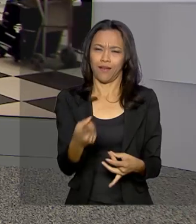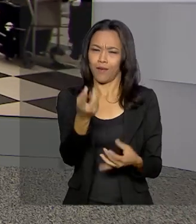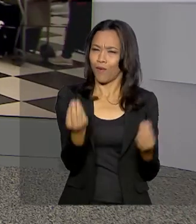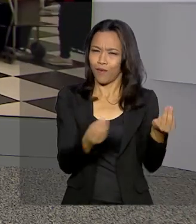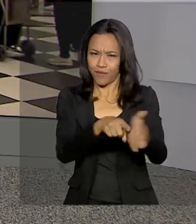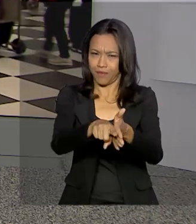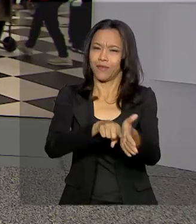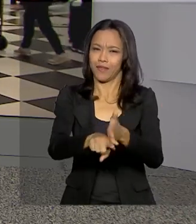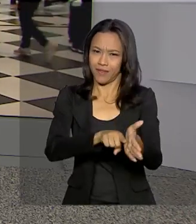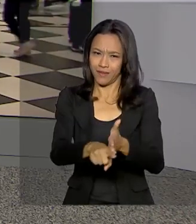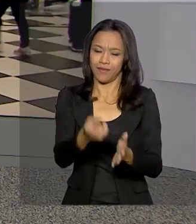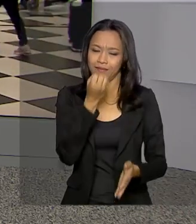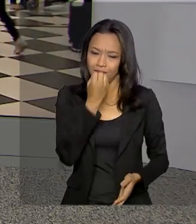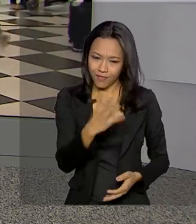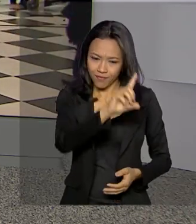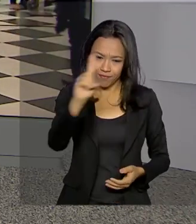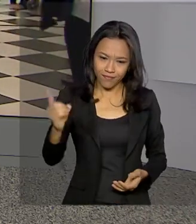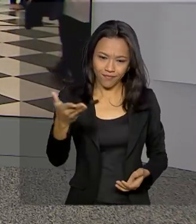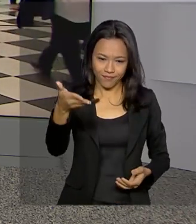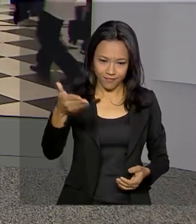pesquisa pra gente. Bom dia, Ricardo.